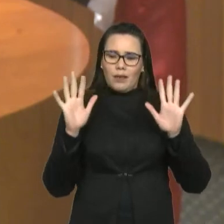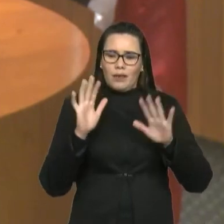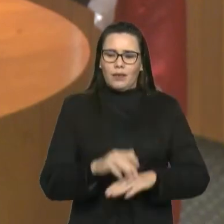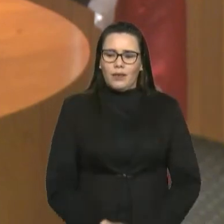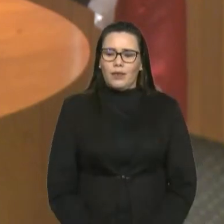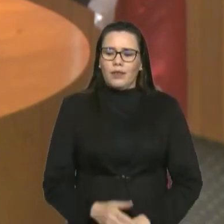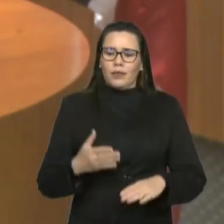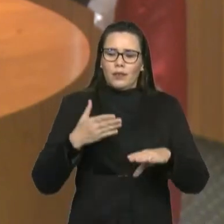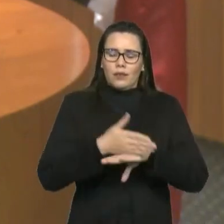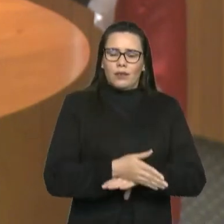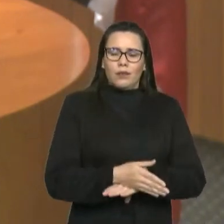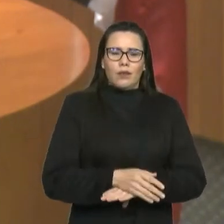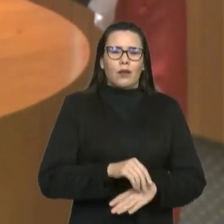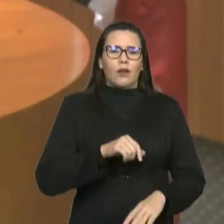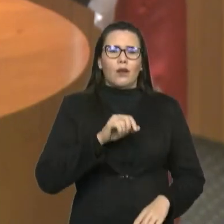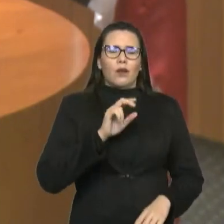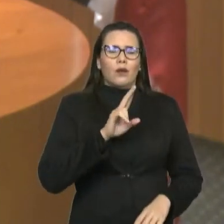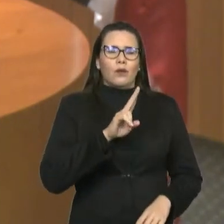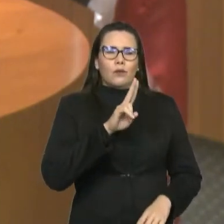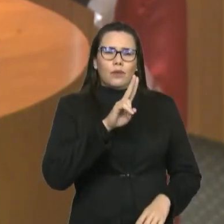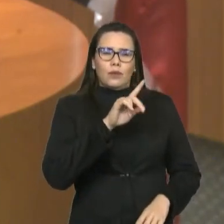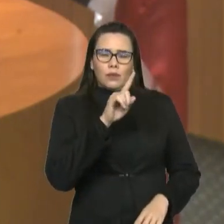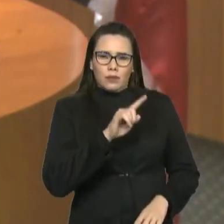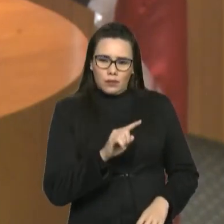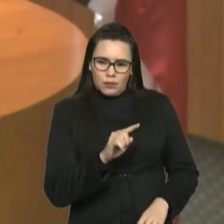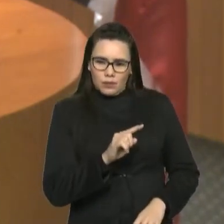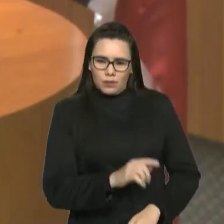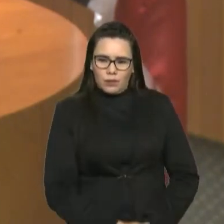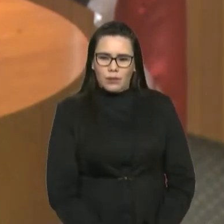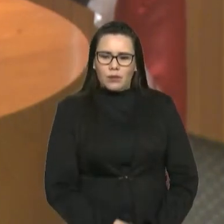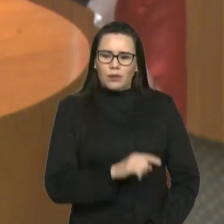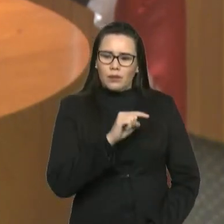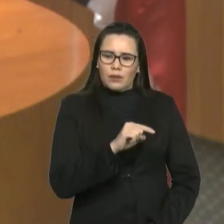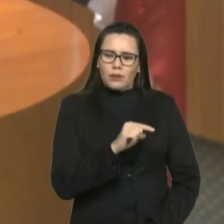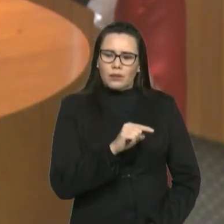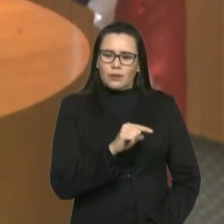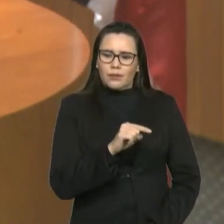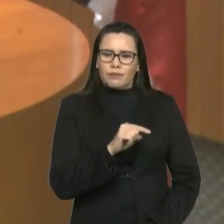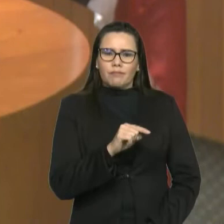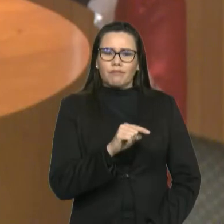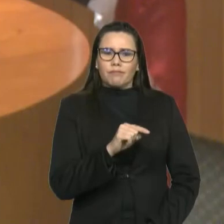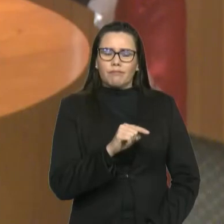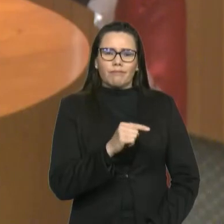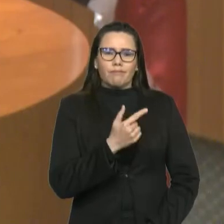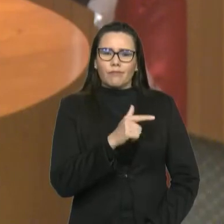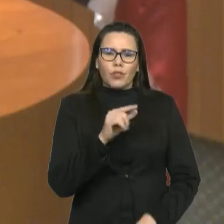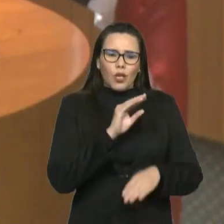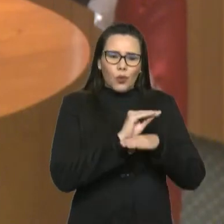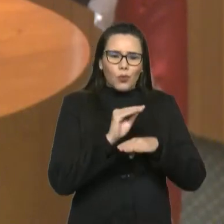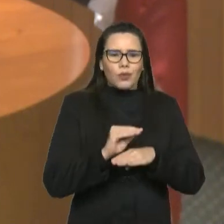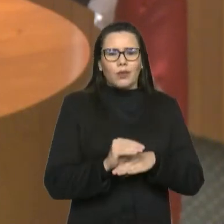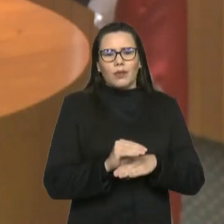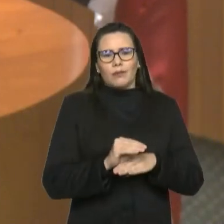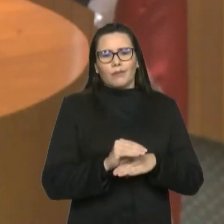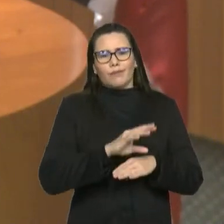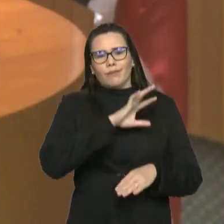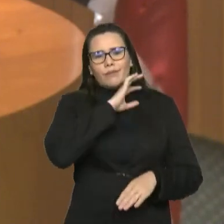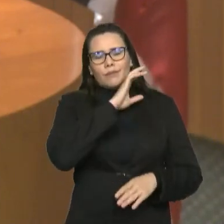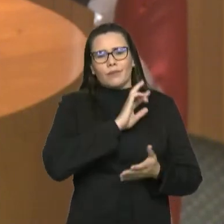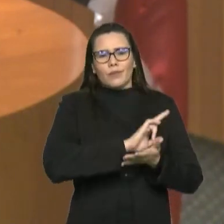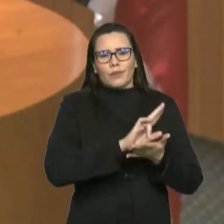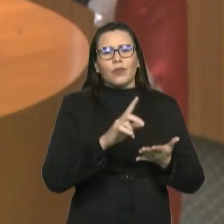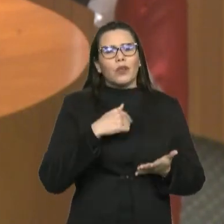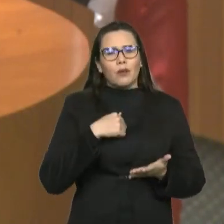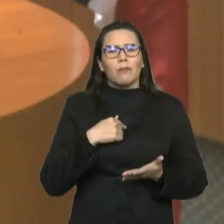UVZ, lá na estrada de Ibama, que vocês vão ver, não há tratamento. Eu fiz novos questionamentos à Prefeitura de São Luís, à Secretaria